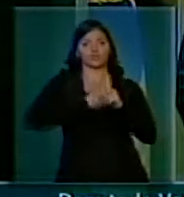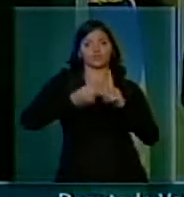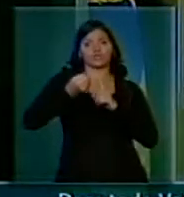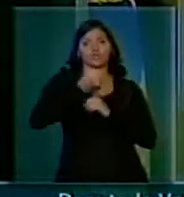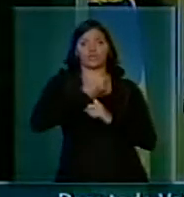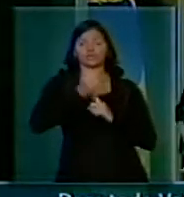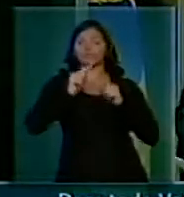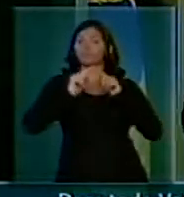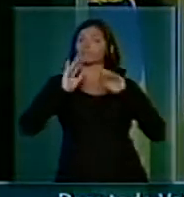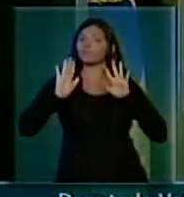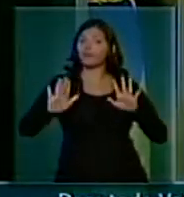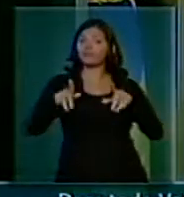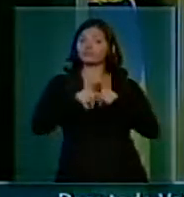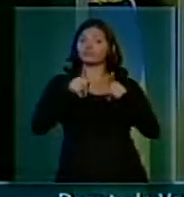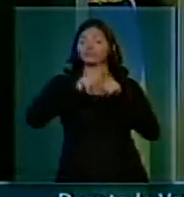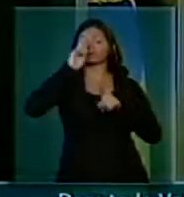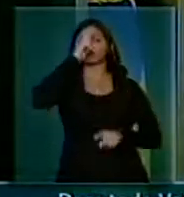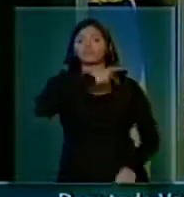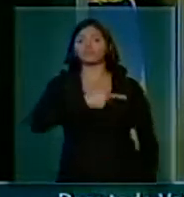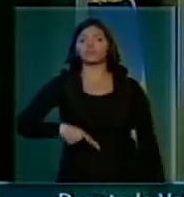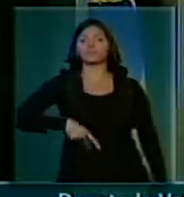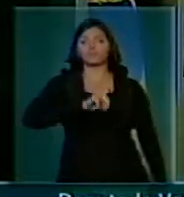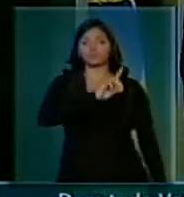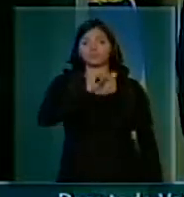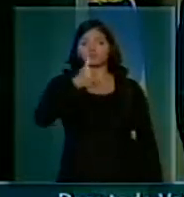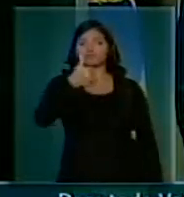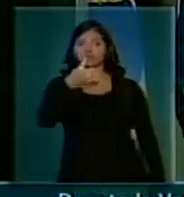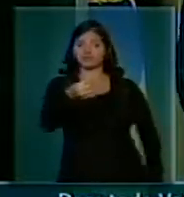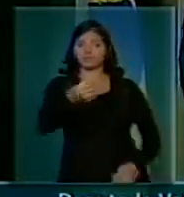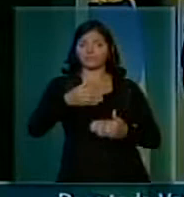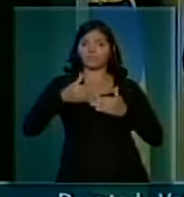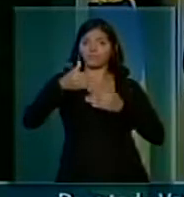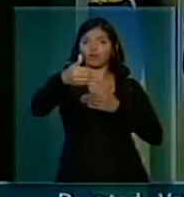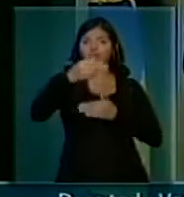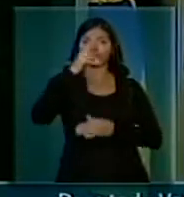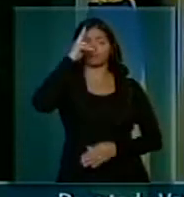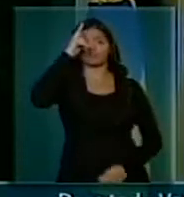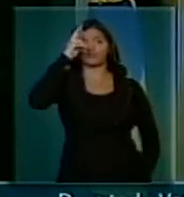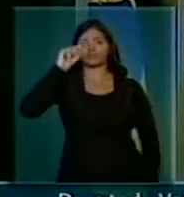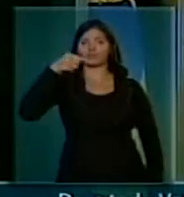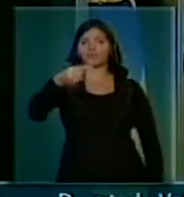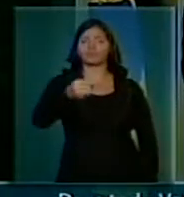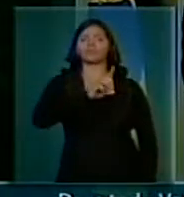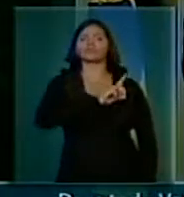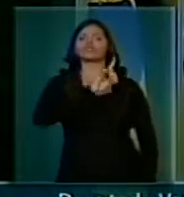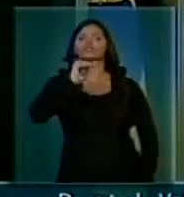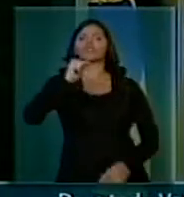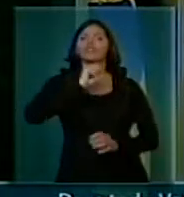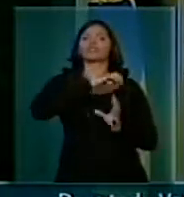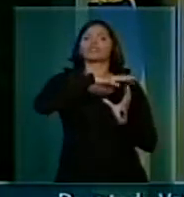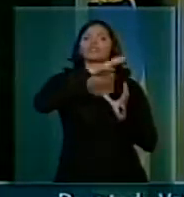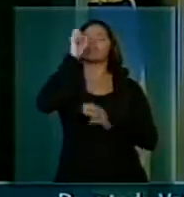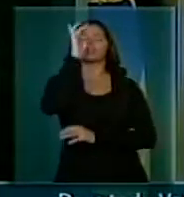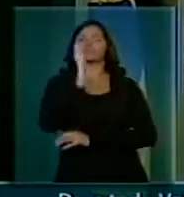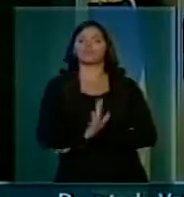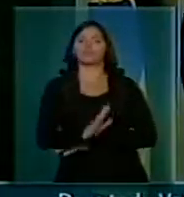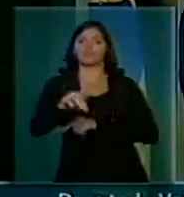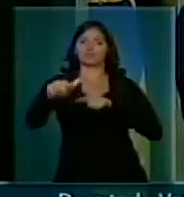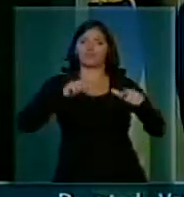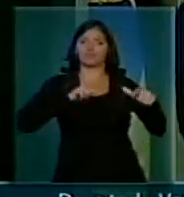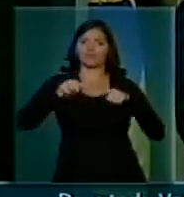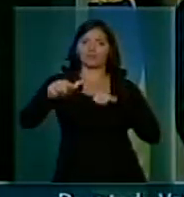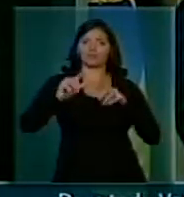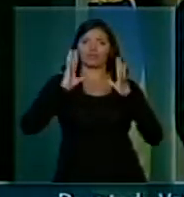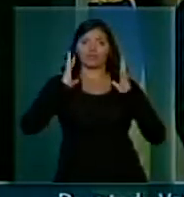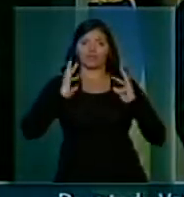Mas também, senhor presidente, no dia 16, que é na próxima segunda-feira, também é o Dia Nacional dos Trabalhadores de